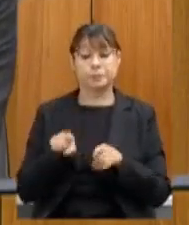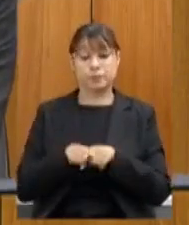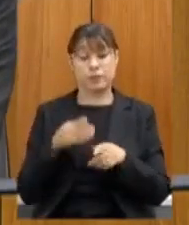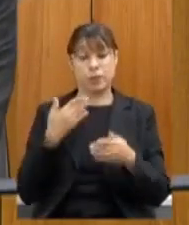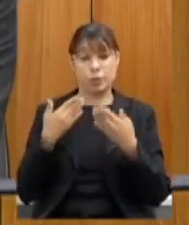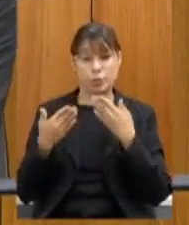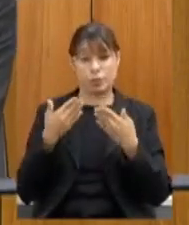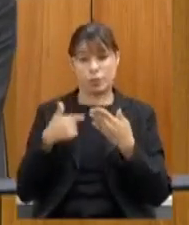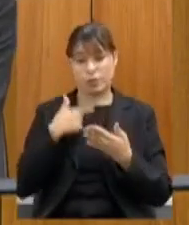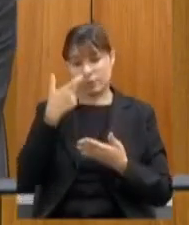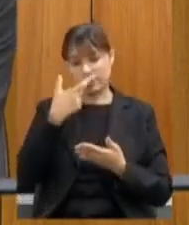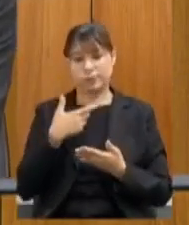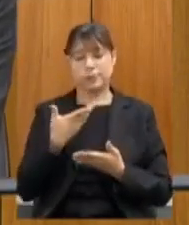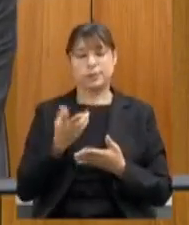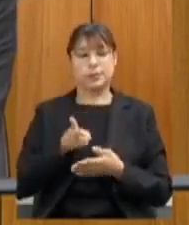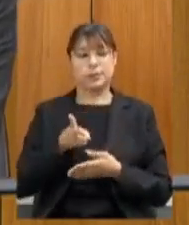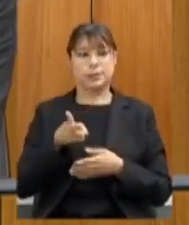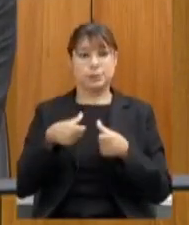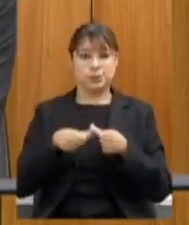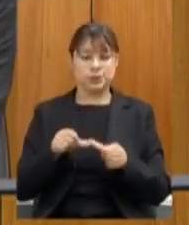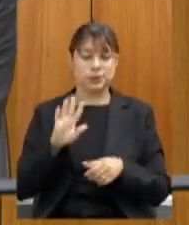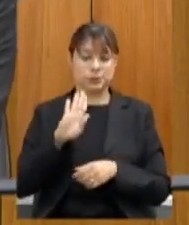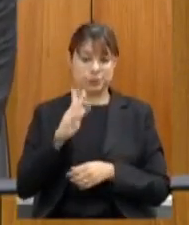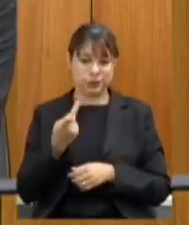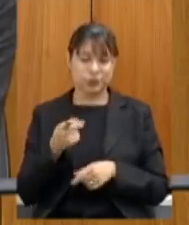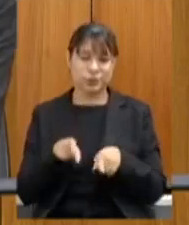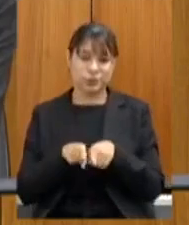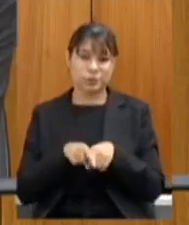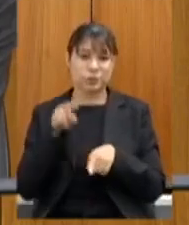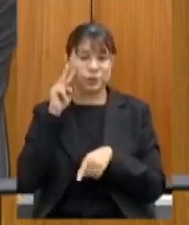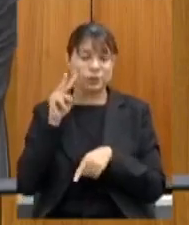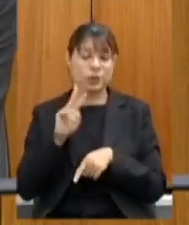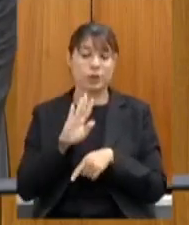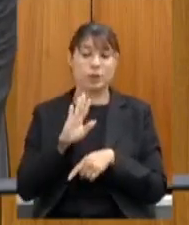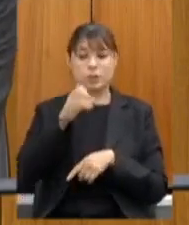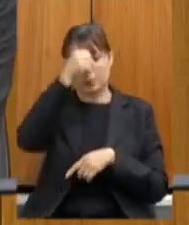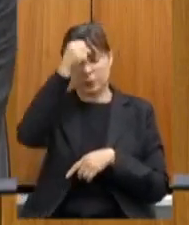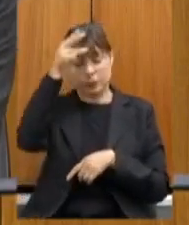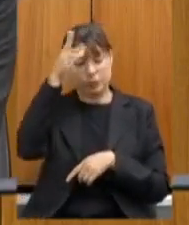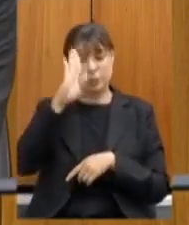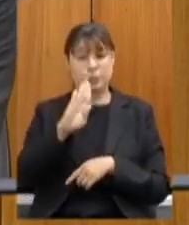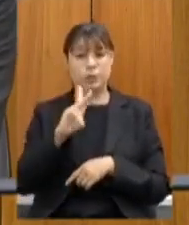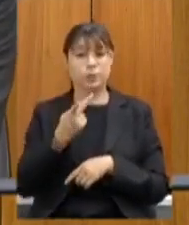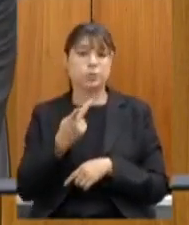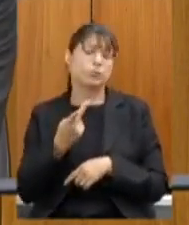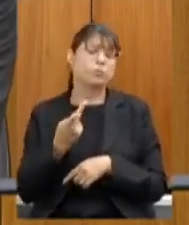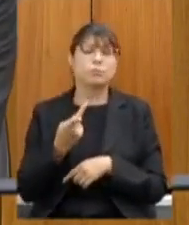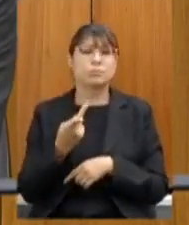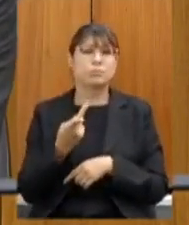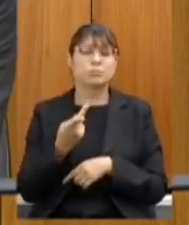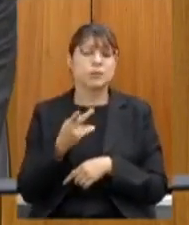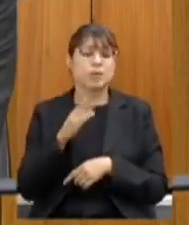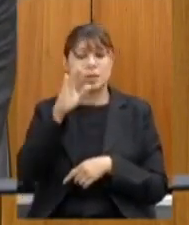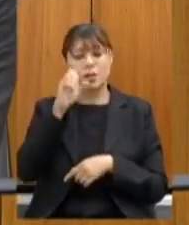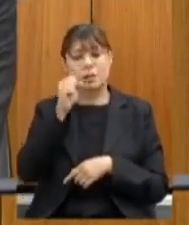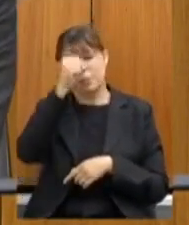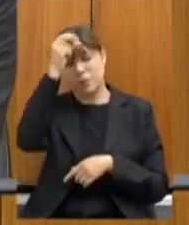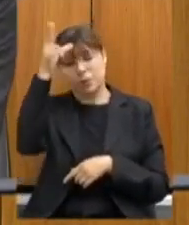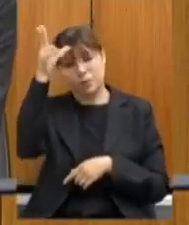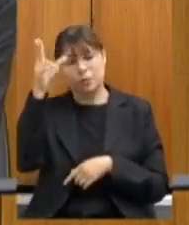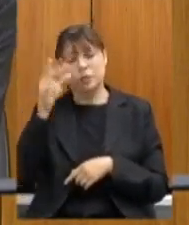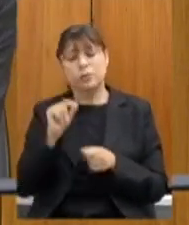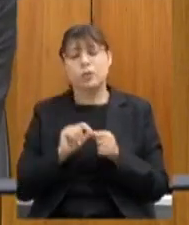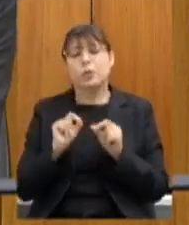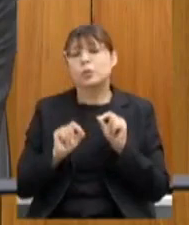eu que estou muito em Belo Horizonte também você pega aí a prefeitura de Belo Horizonte o que a prefeitura fez nesse